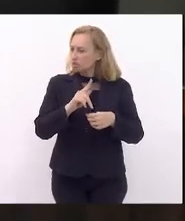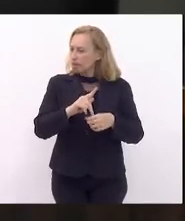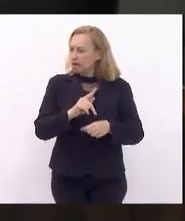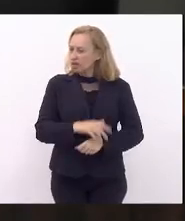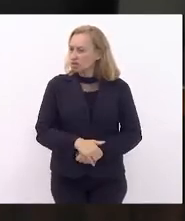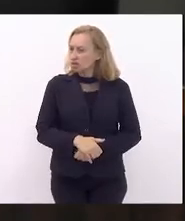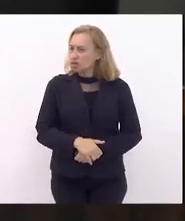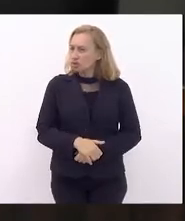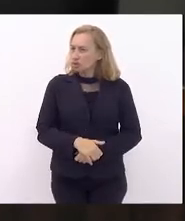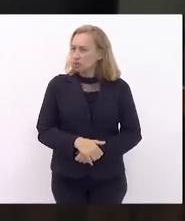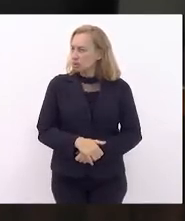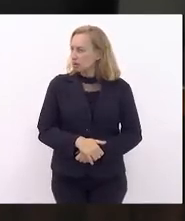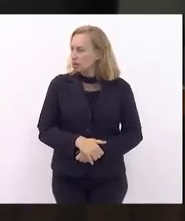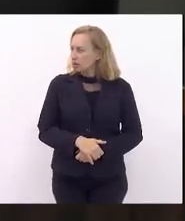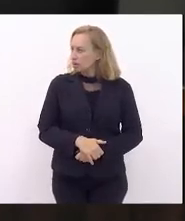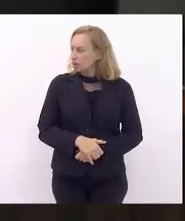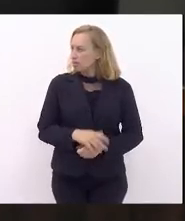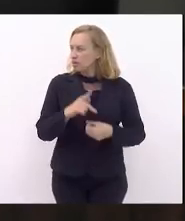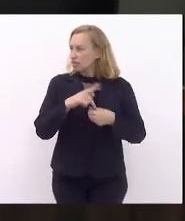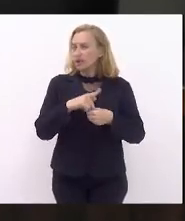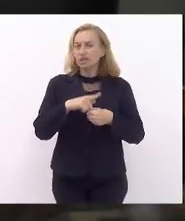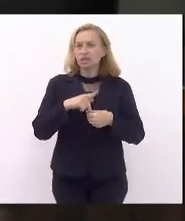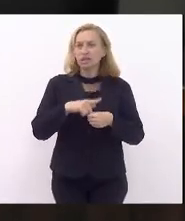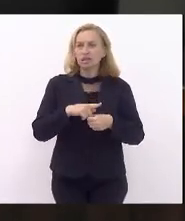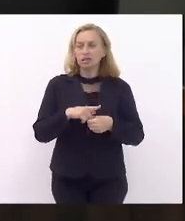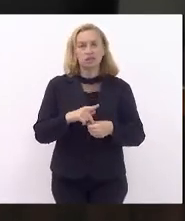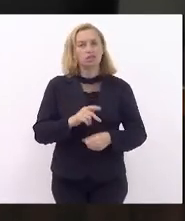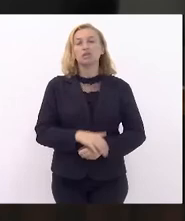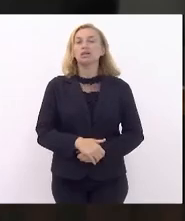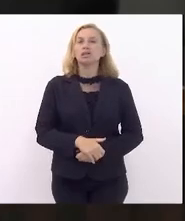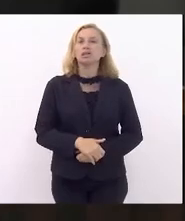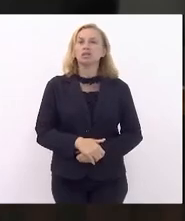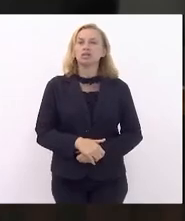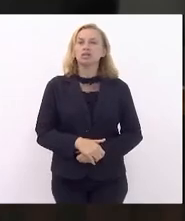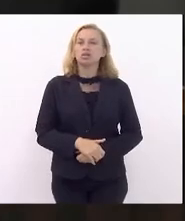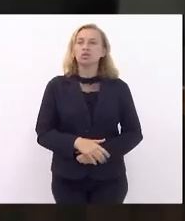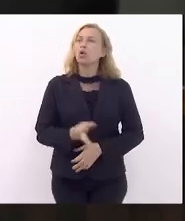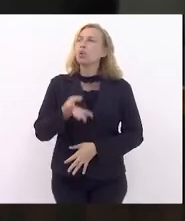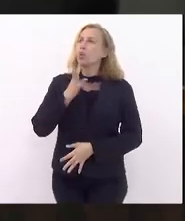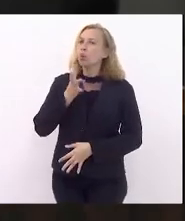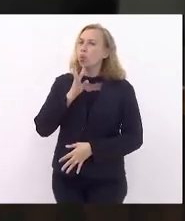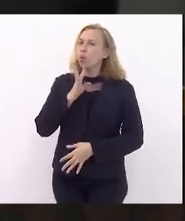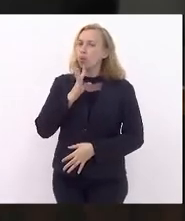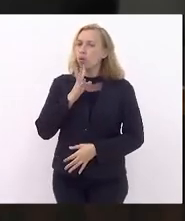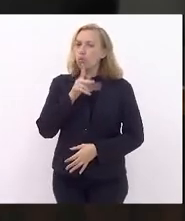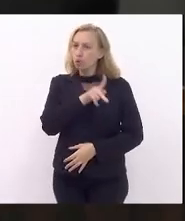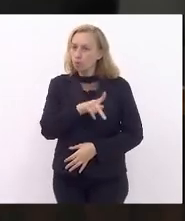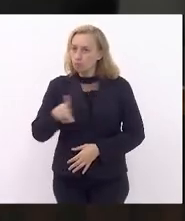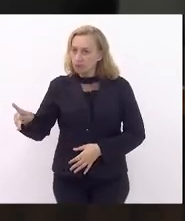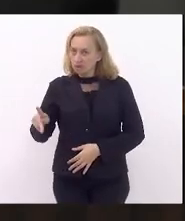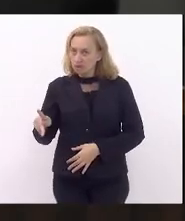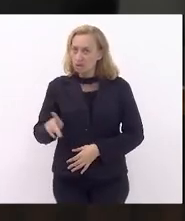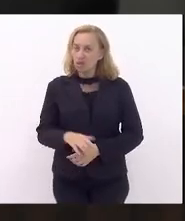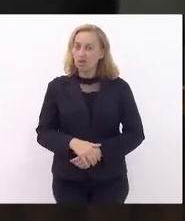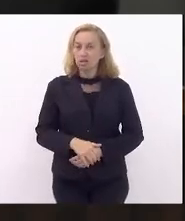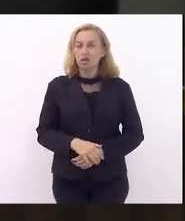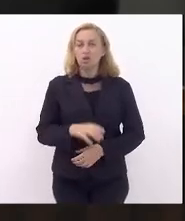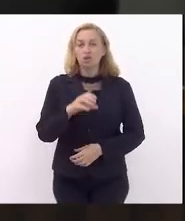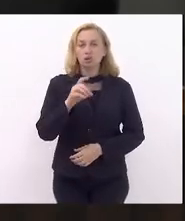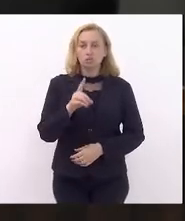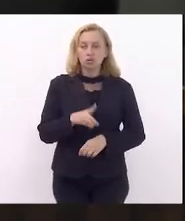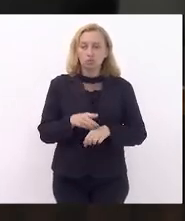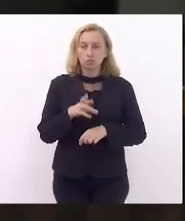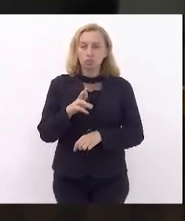o presidente do IBP, Justiça Brasileira de Petróleo. Eu conheço o presidente, doutor Adriano